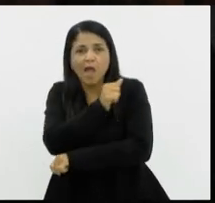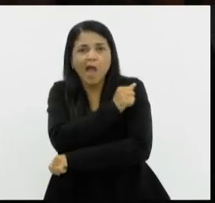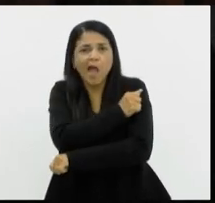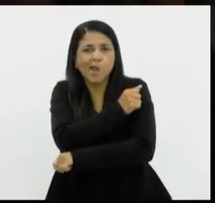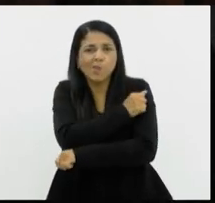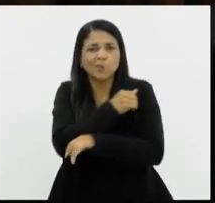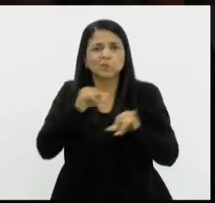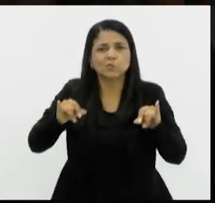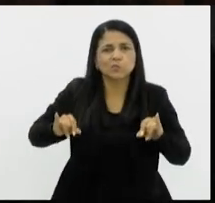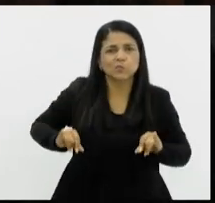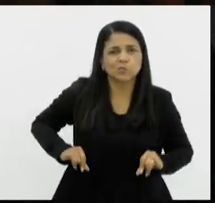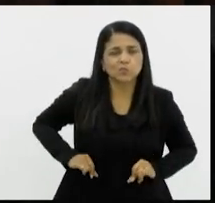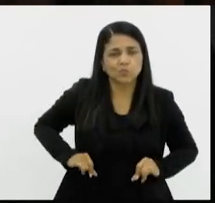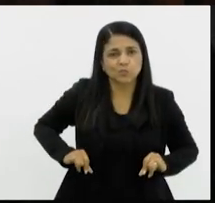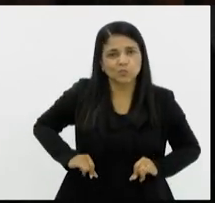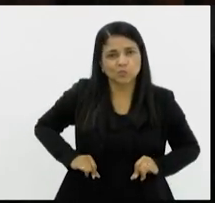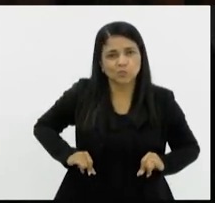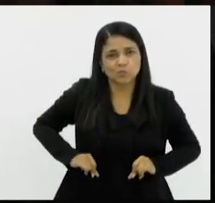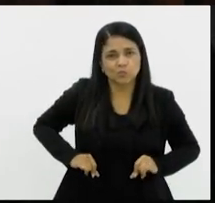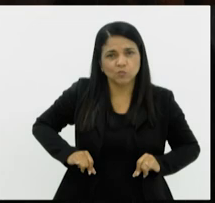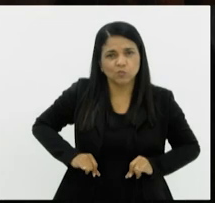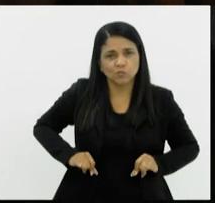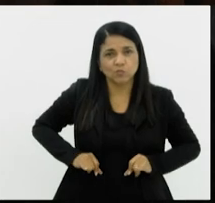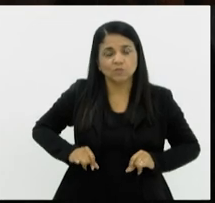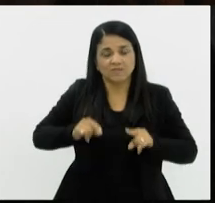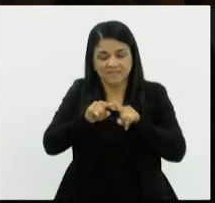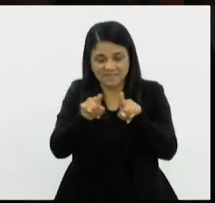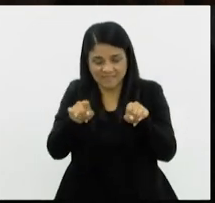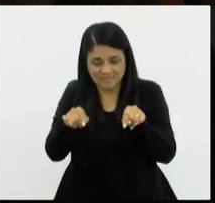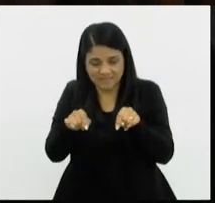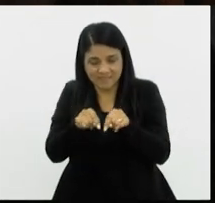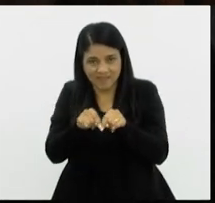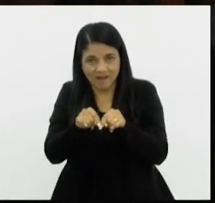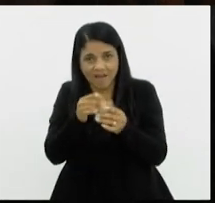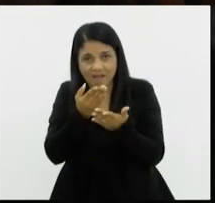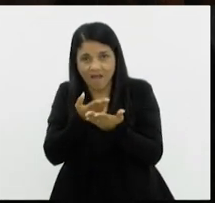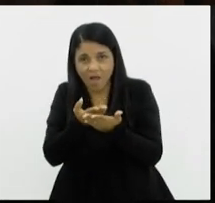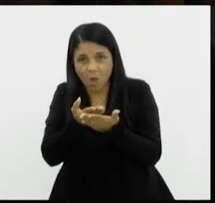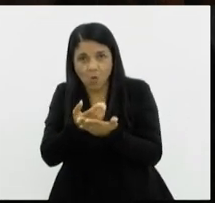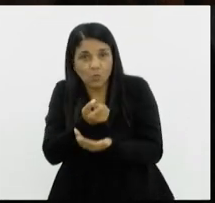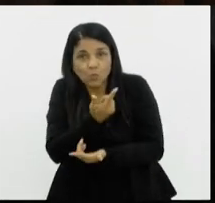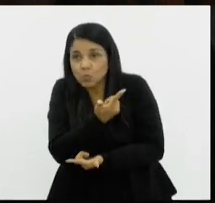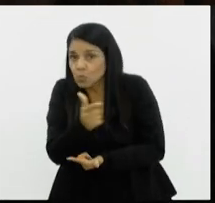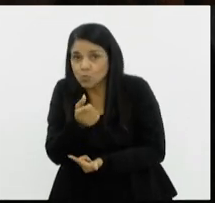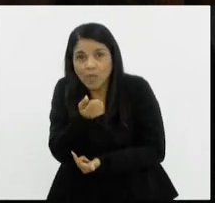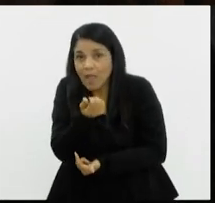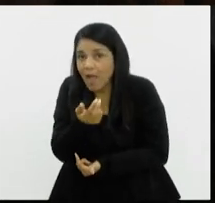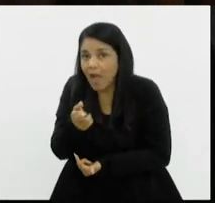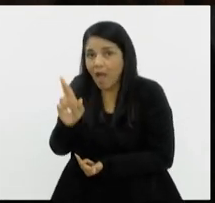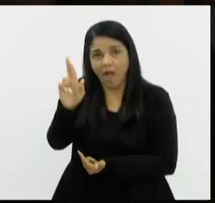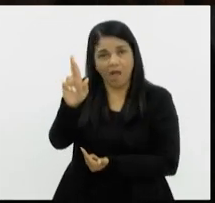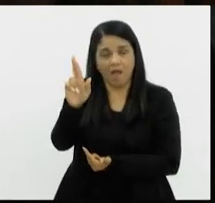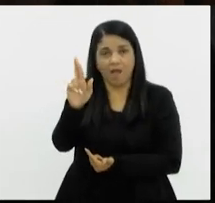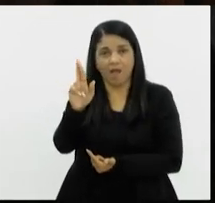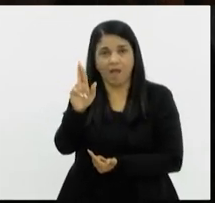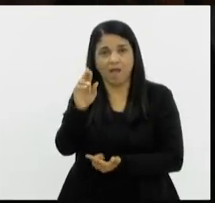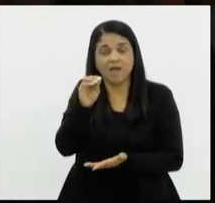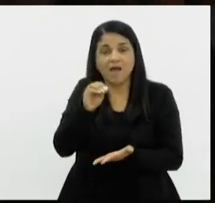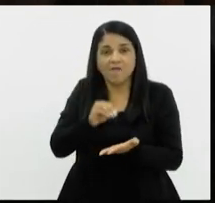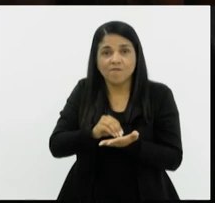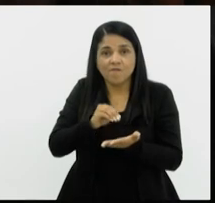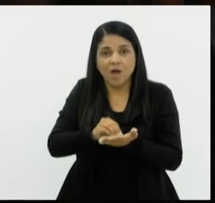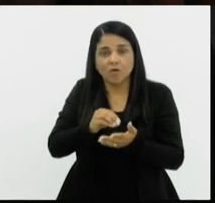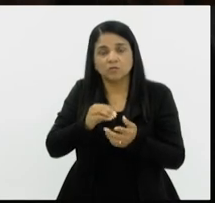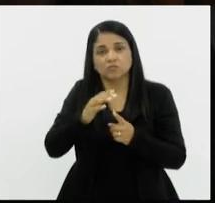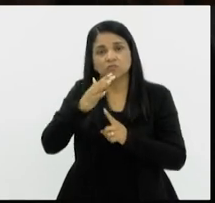sofrendo, vêm passando na sala de aula com a falta de ar-condicionado e a falta de ventiladores